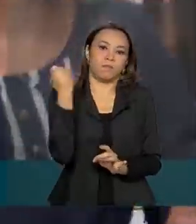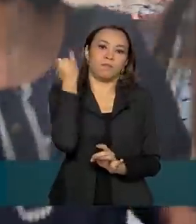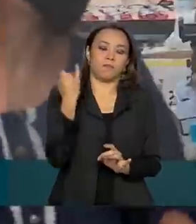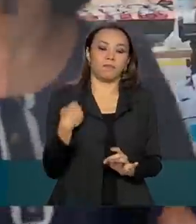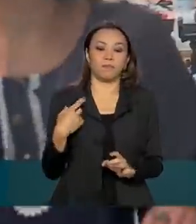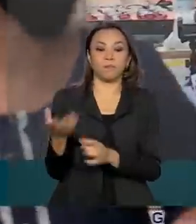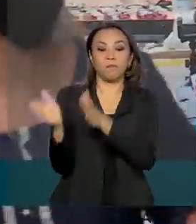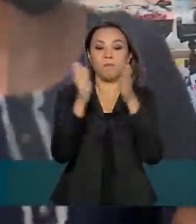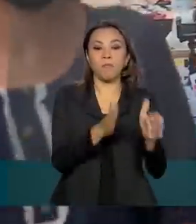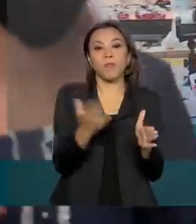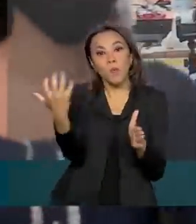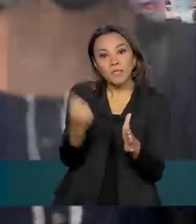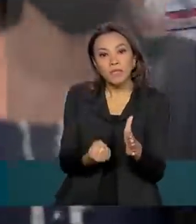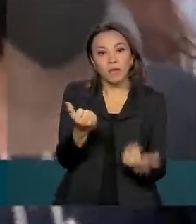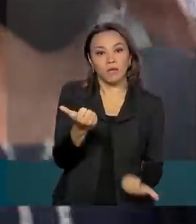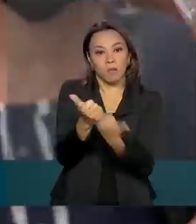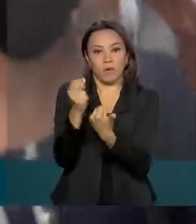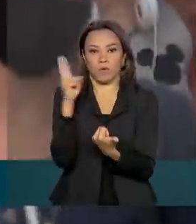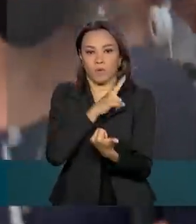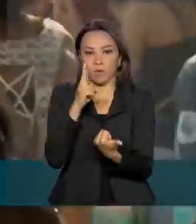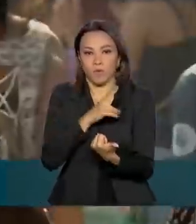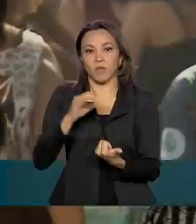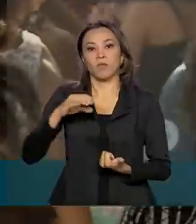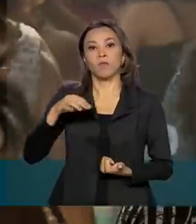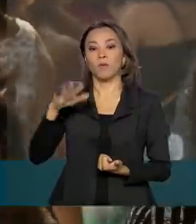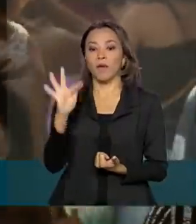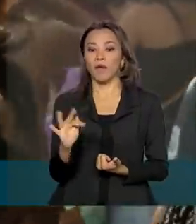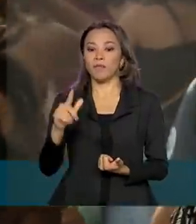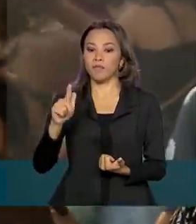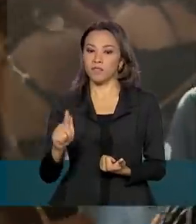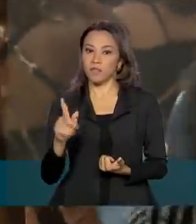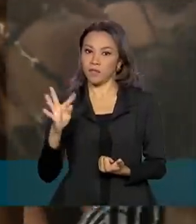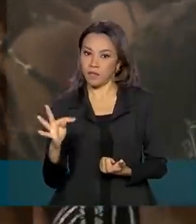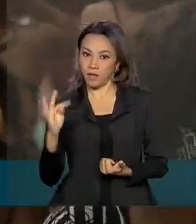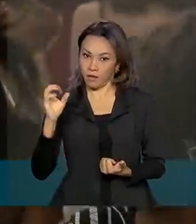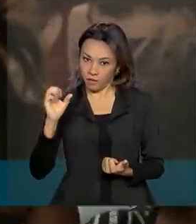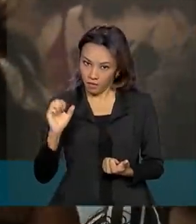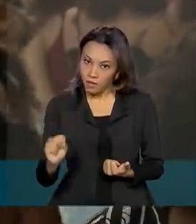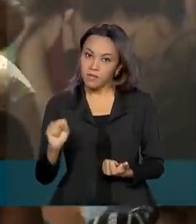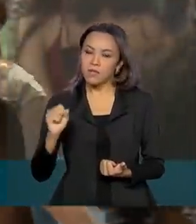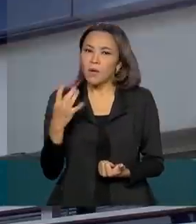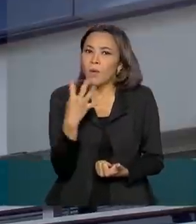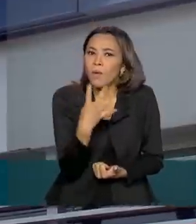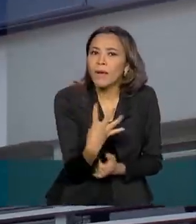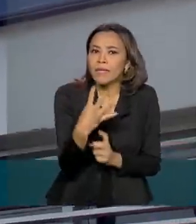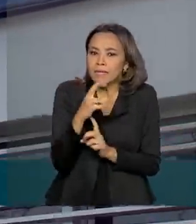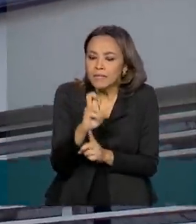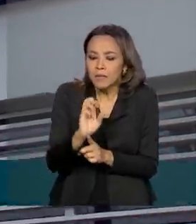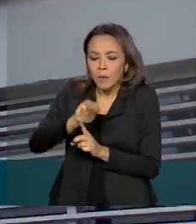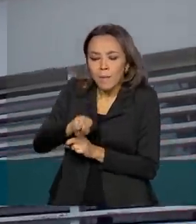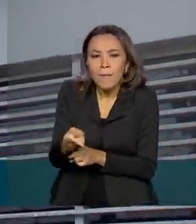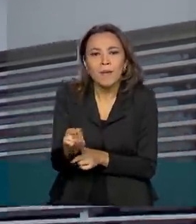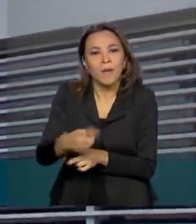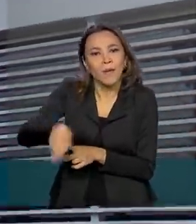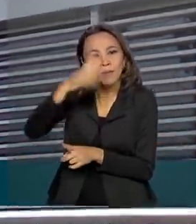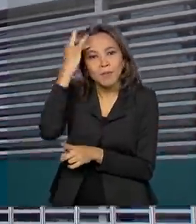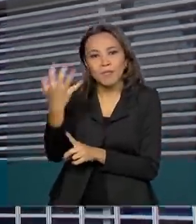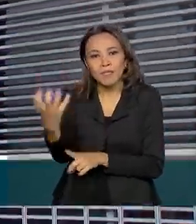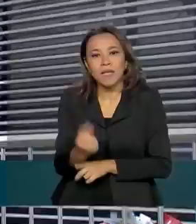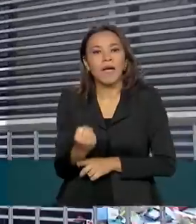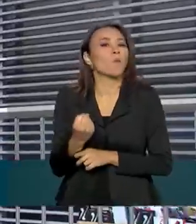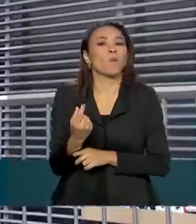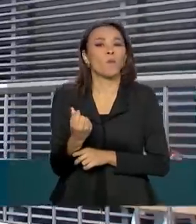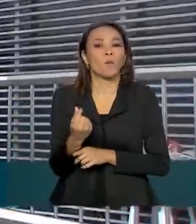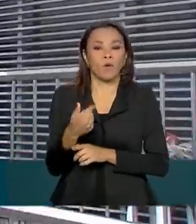ao saque emergencial do FGTS, 45 milhões de pessoas sacaram da Caixa 28